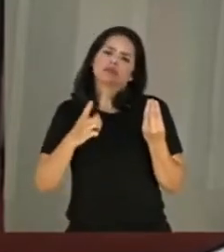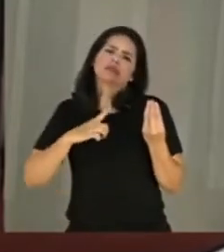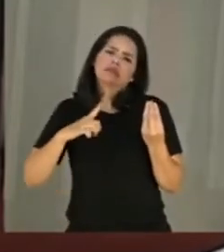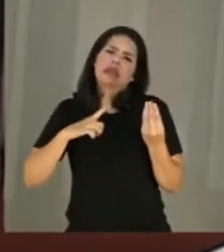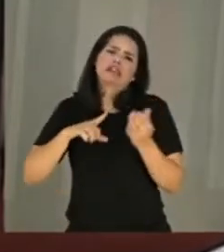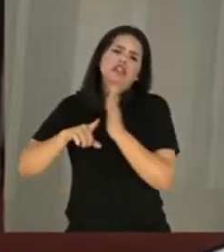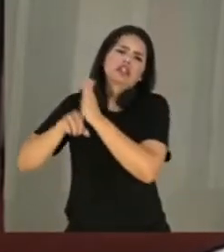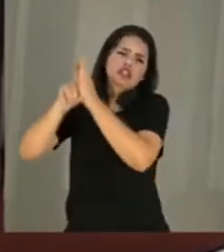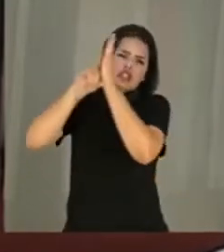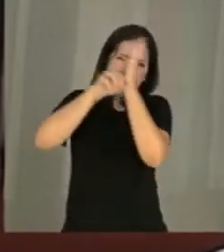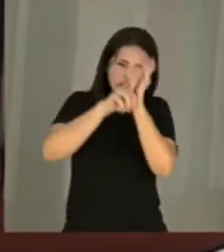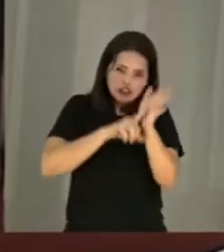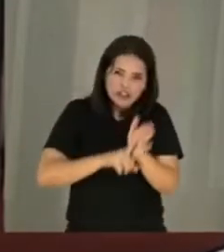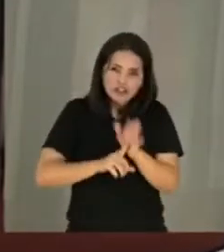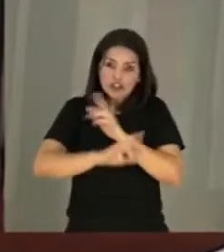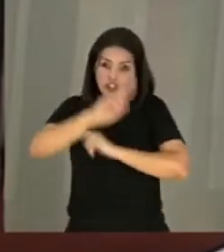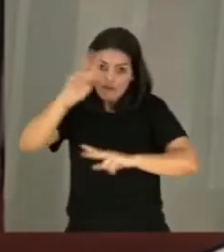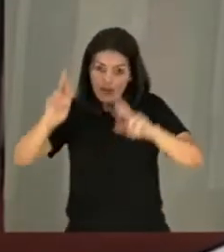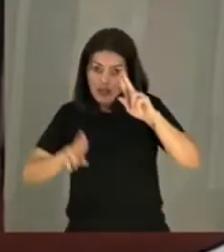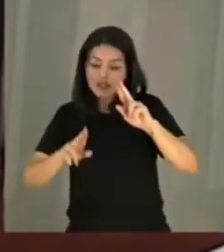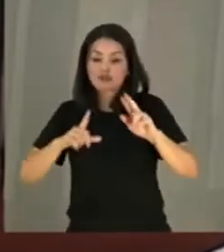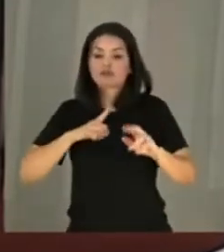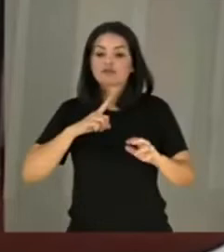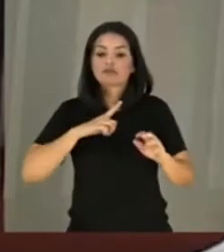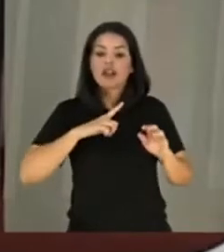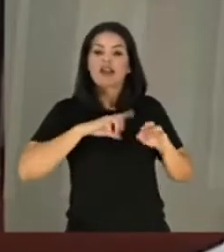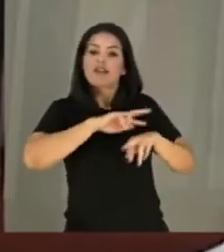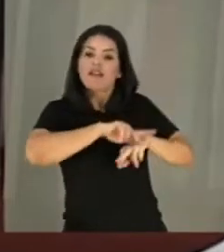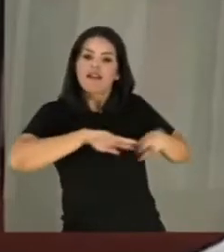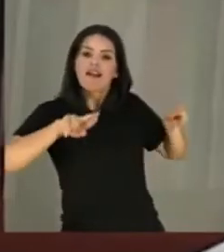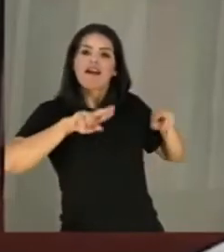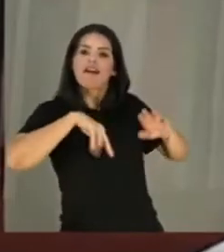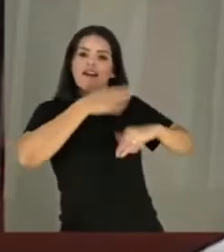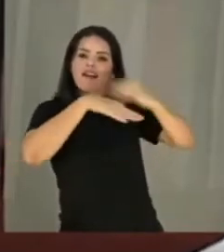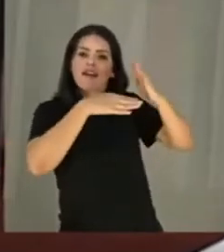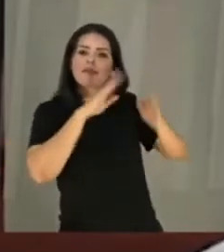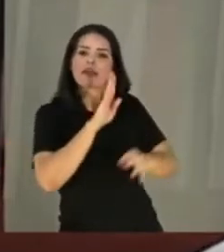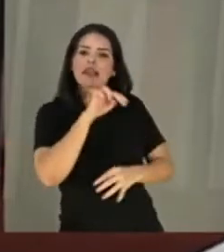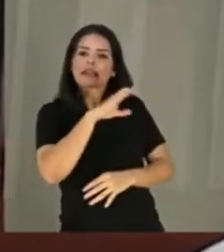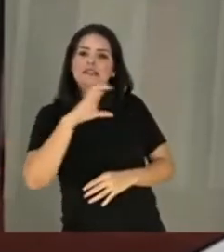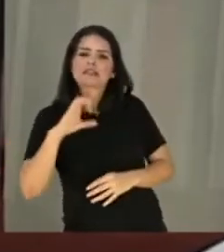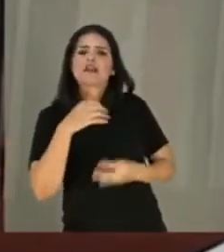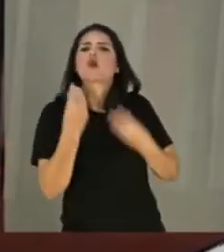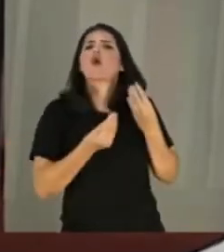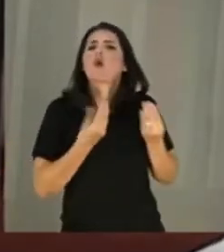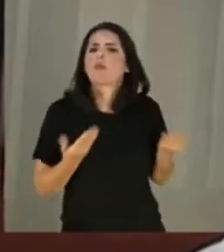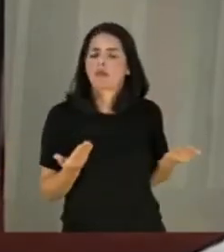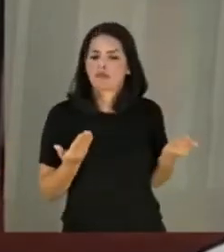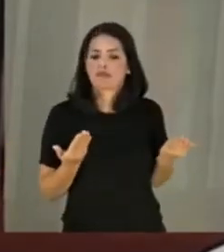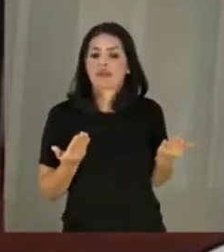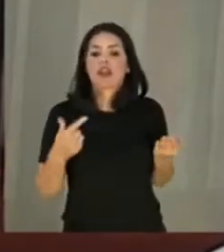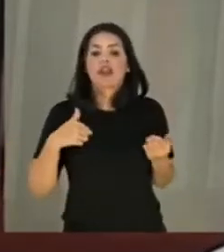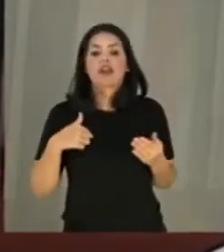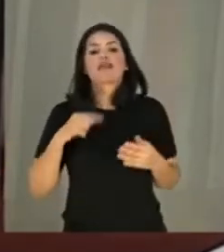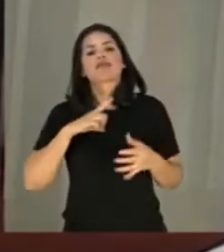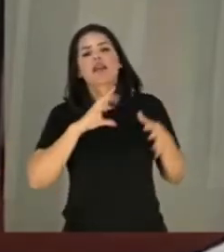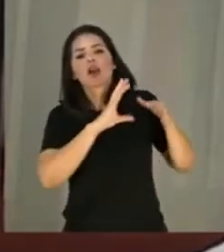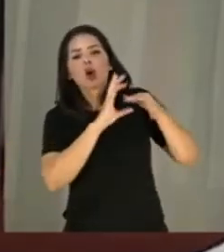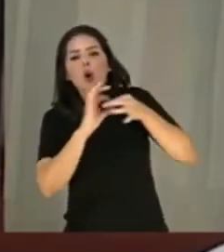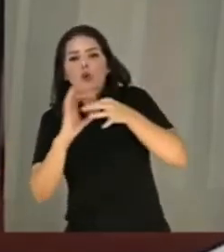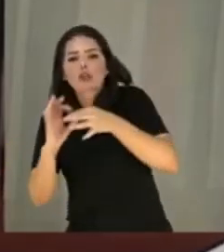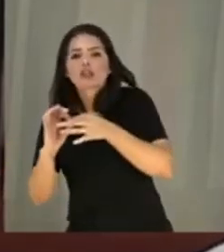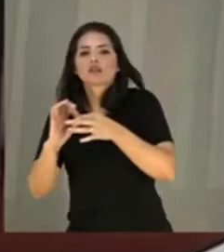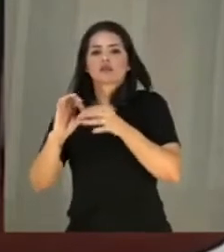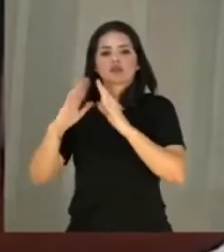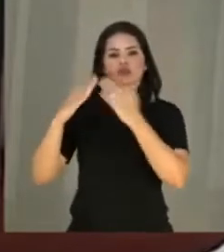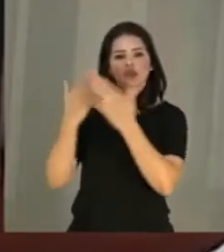alertado, caracterizam todo um amplo arco de desenvolvimento da política da BNCC. A oposição aos contextos escolares, às